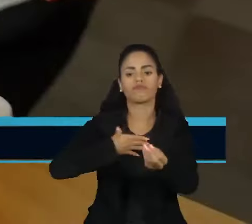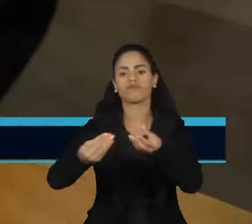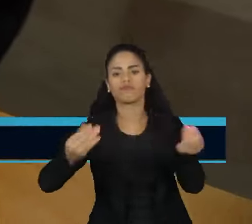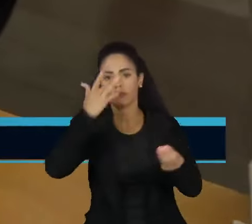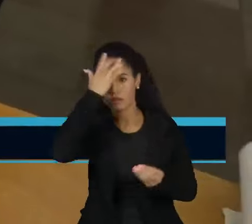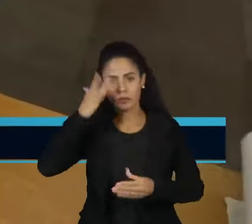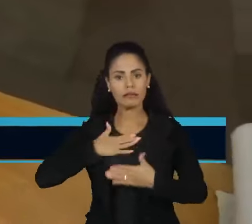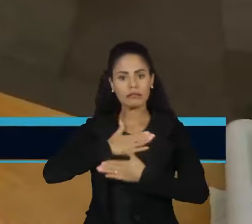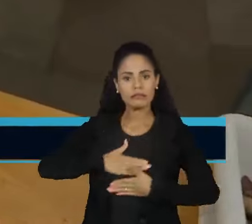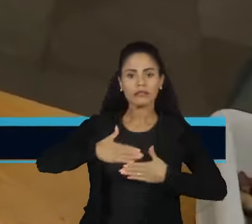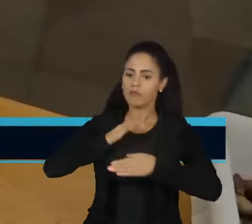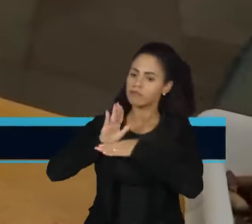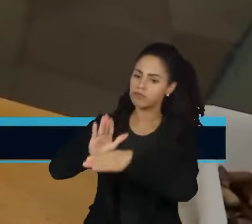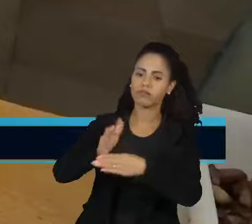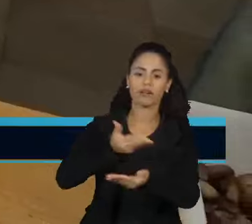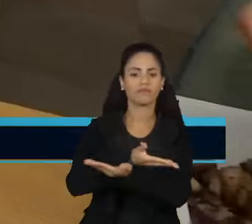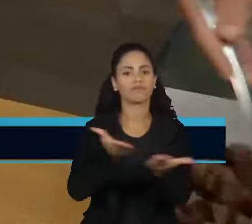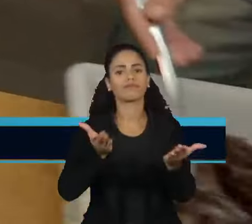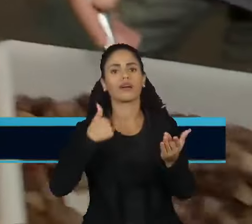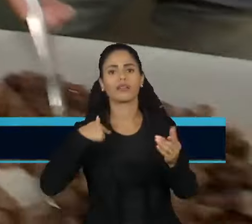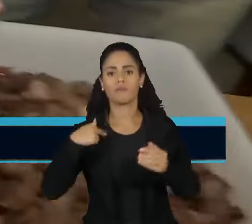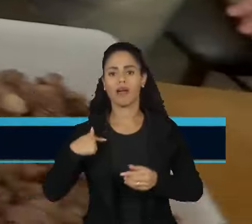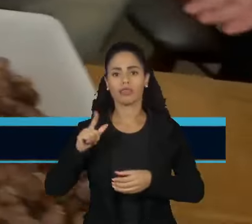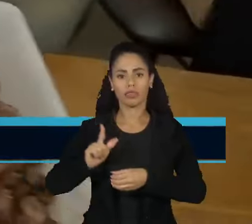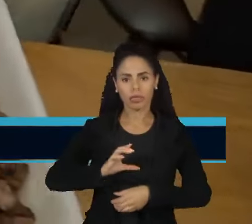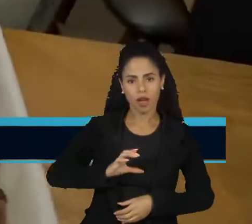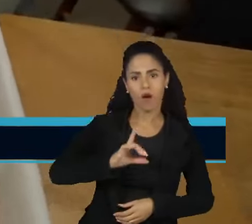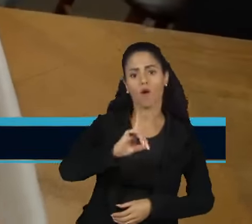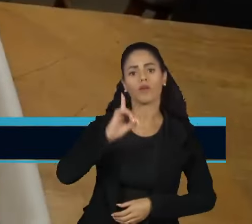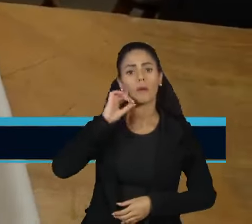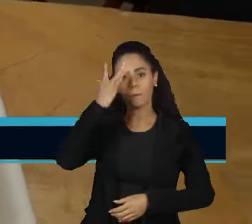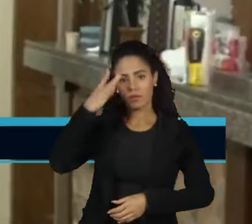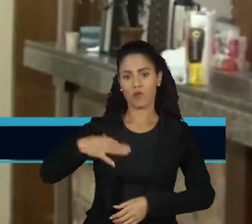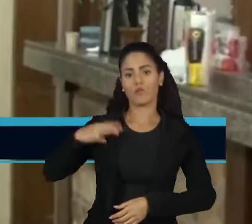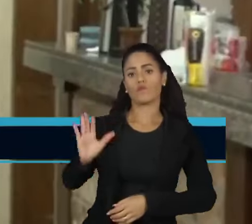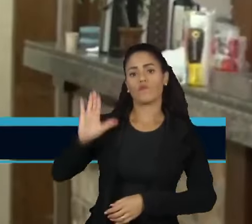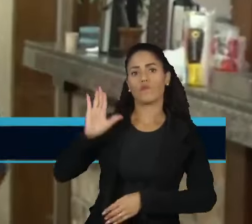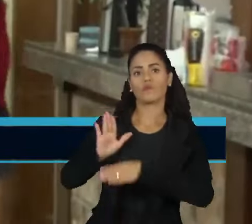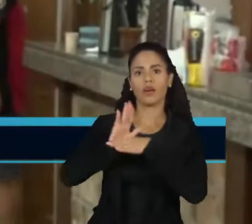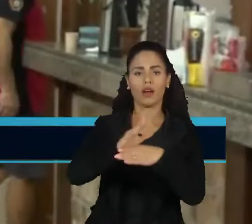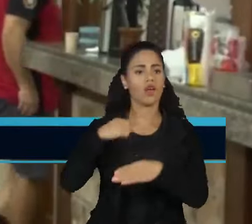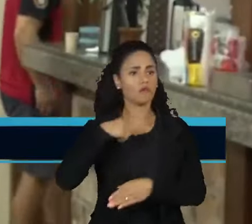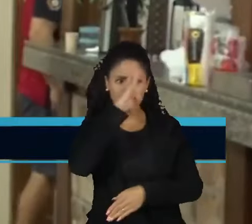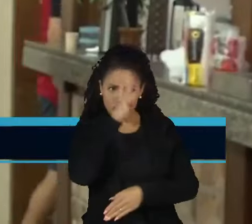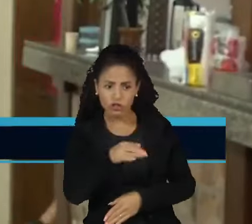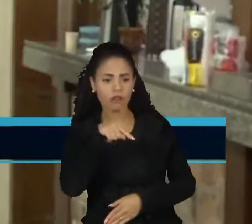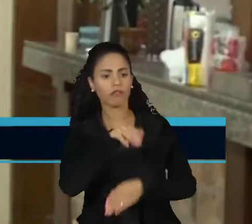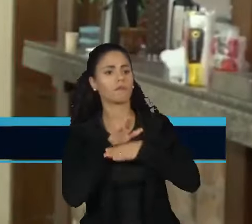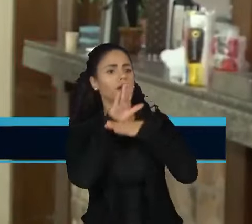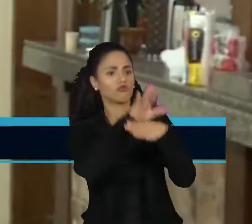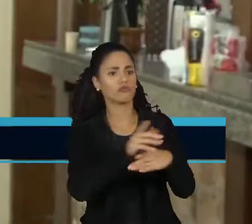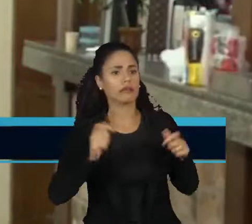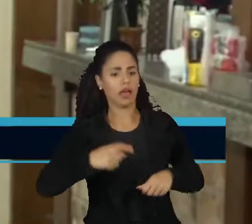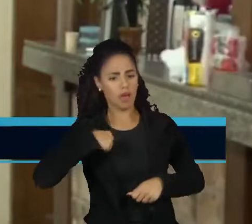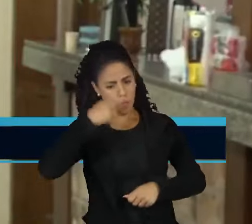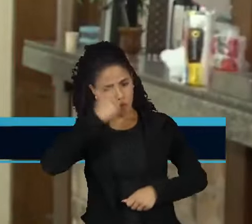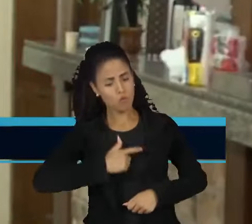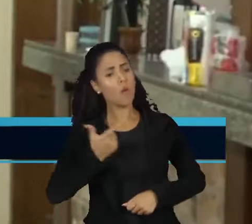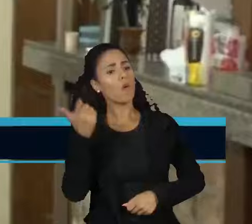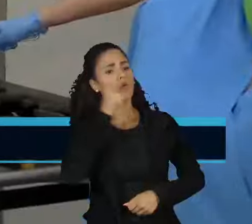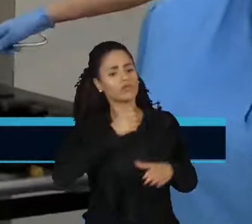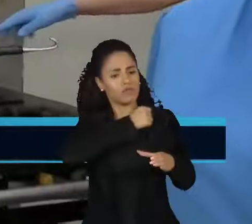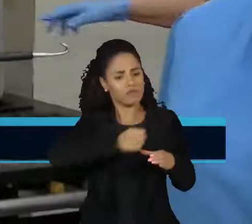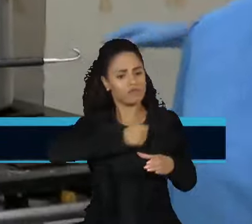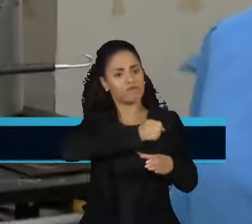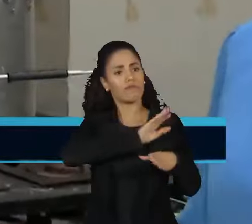quem perdeu tudo. Ele coordena uma cozinha com voluntários. Vim direto para a cozinha, que é onde eu posso contribuir da melhor